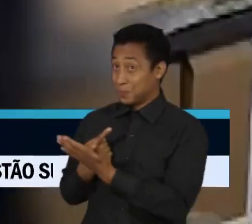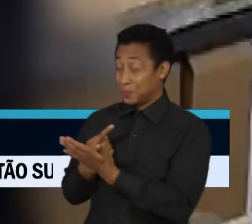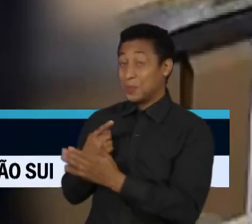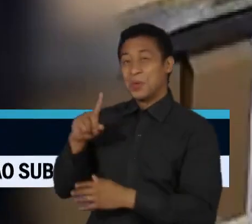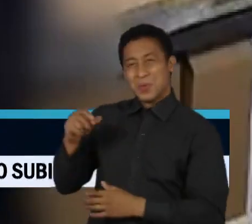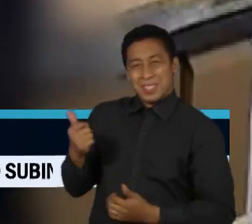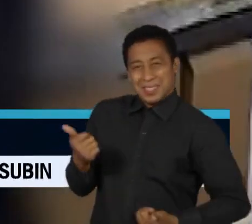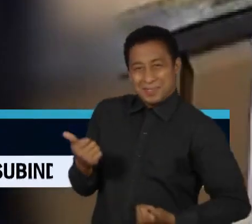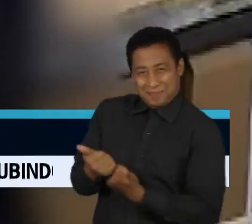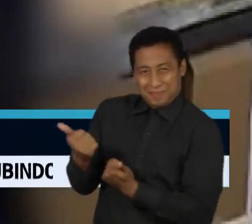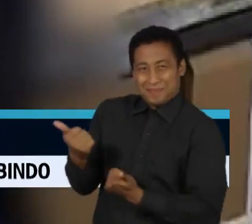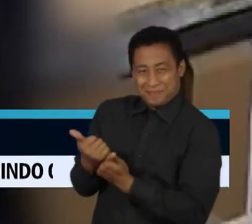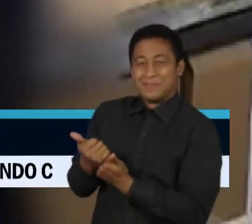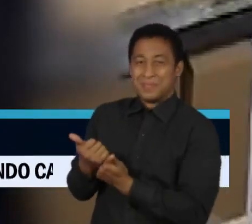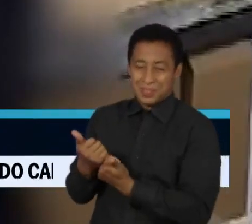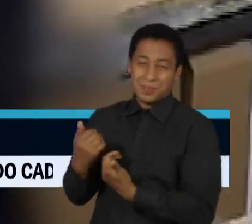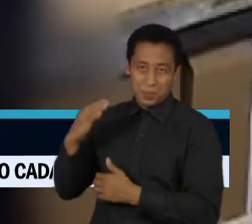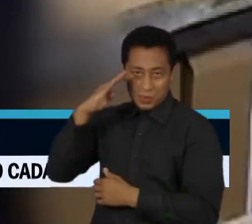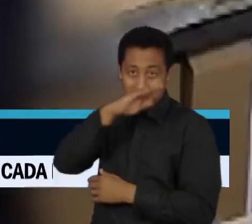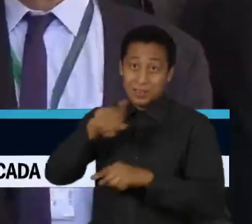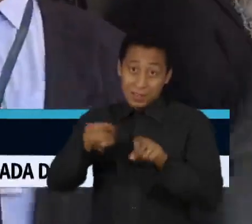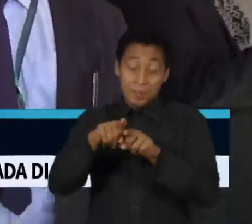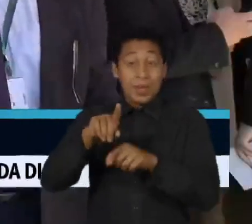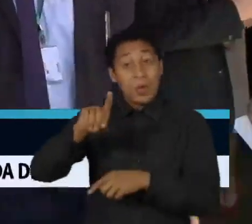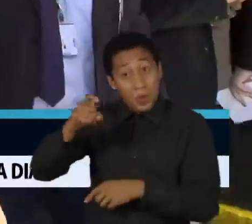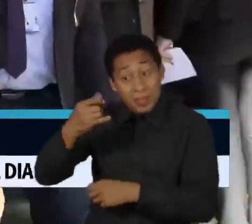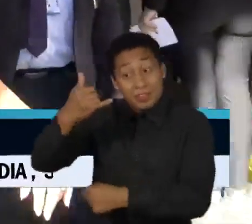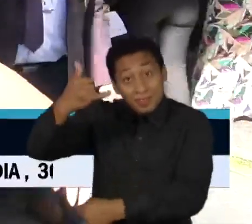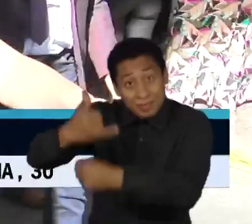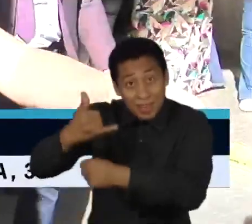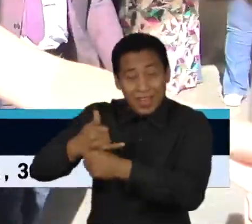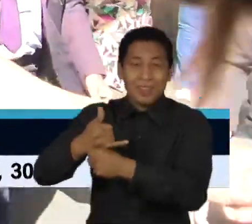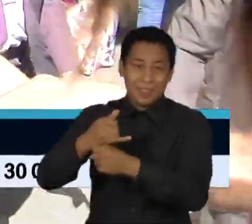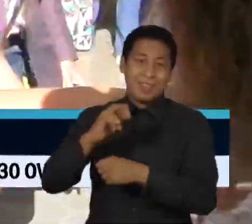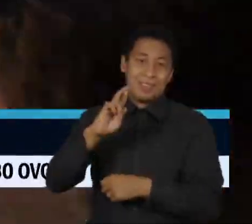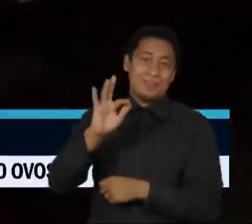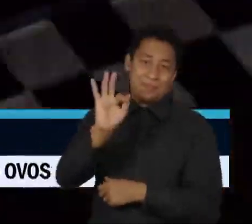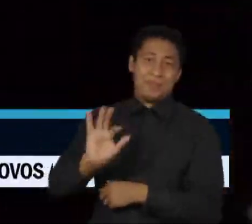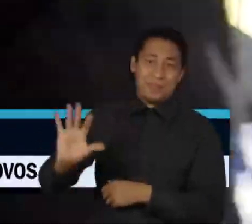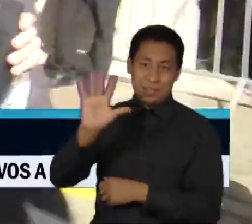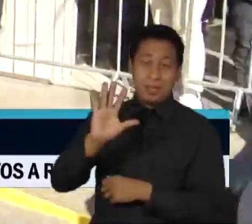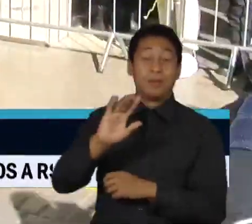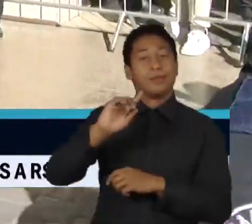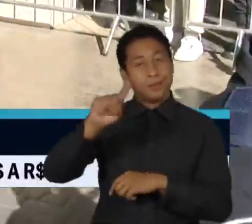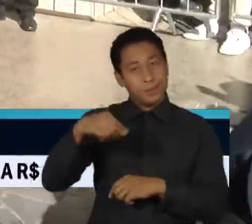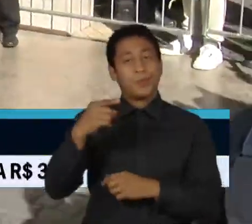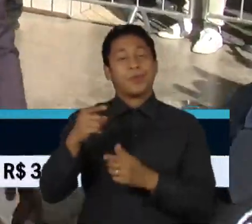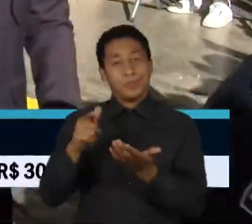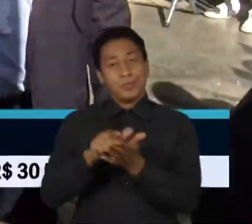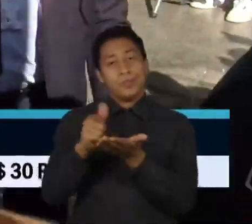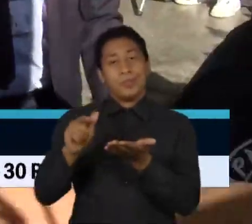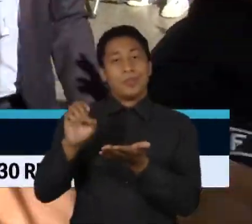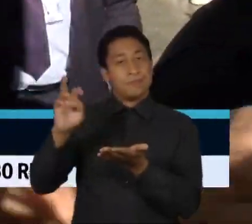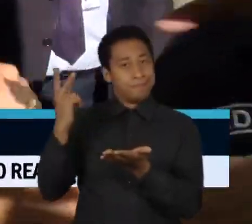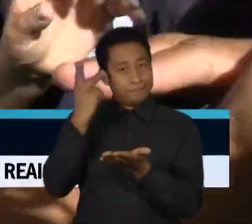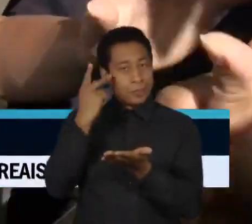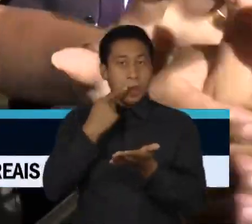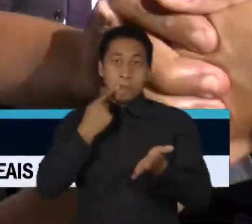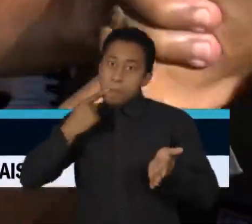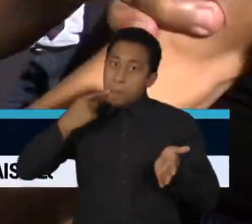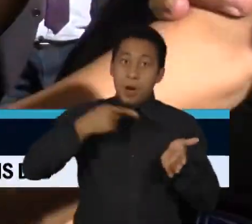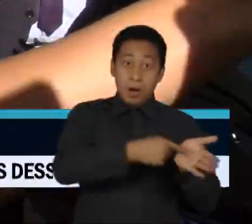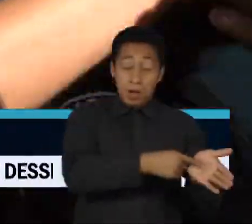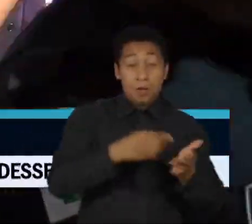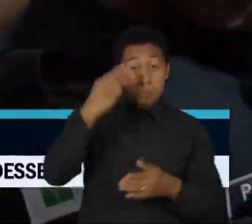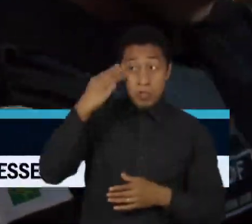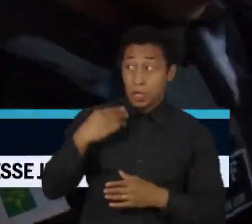Bolsonaro e o ex-chefe da Receita Federal. Assim que o escândalo foi denunciado pelo jornal Estado de São Paulo, Michele Bolsonaro